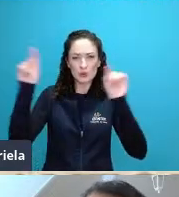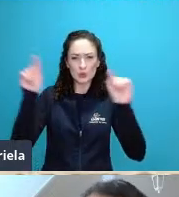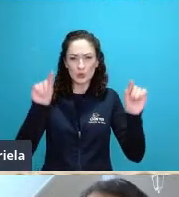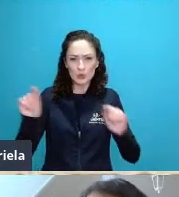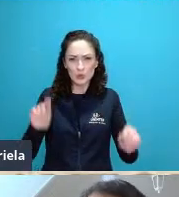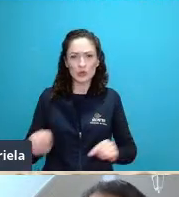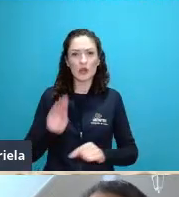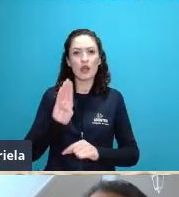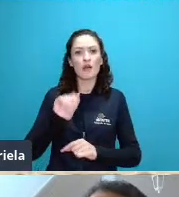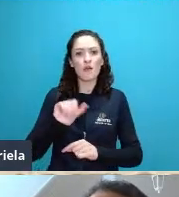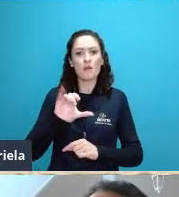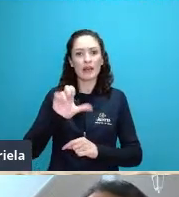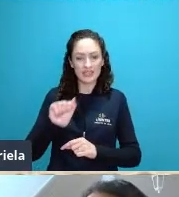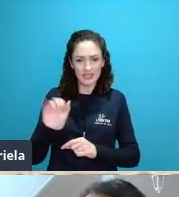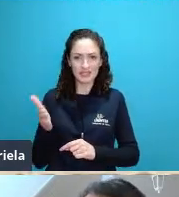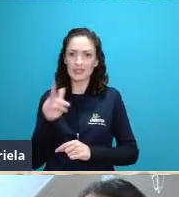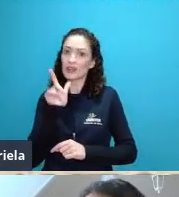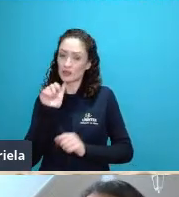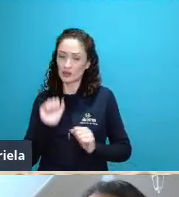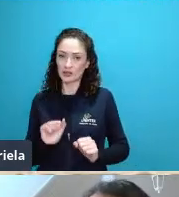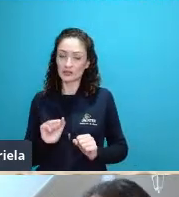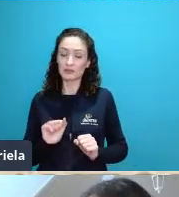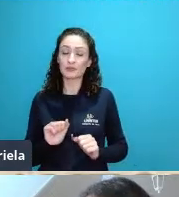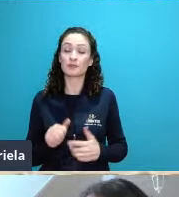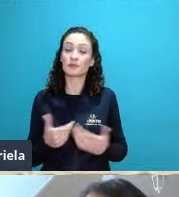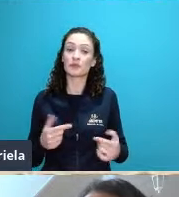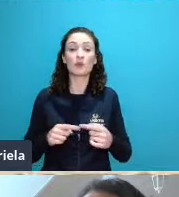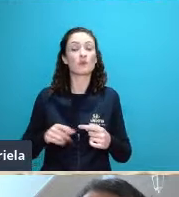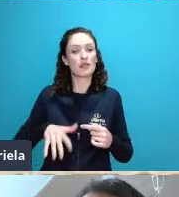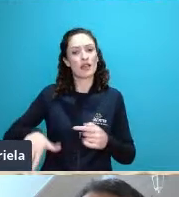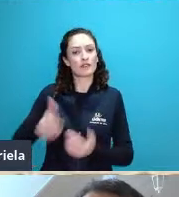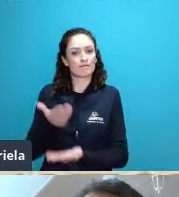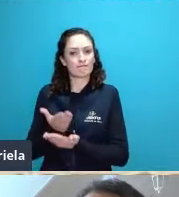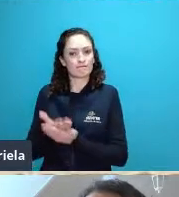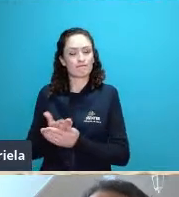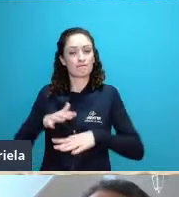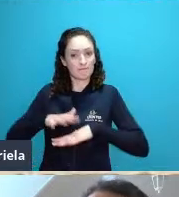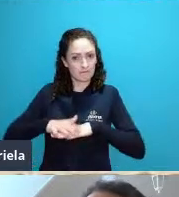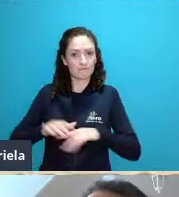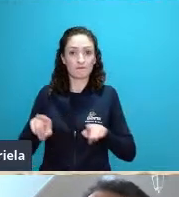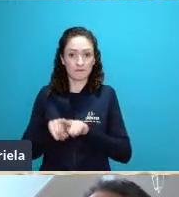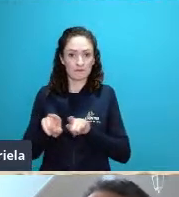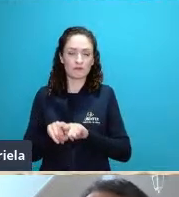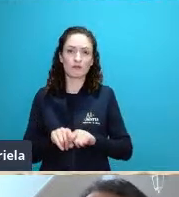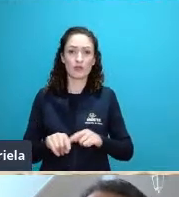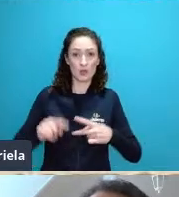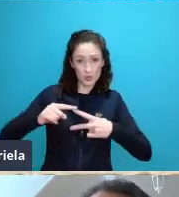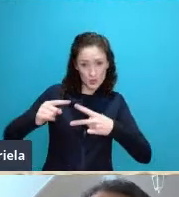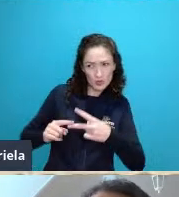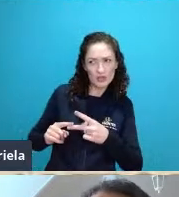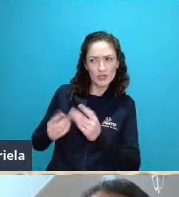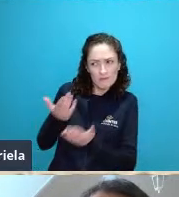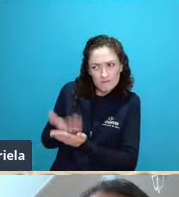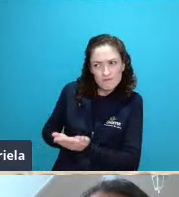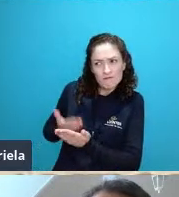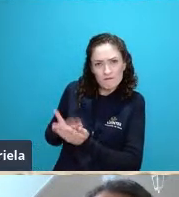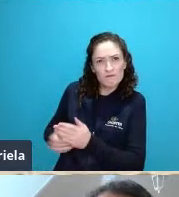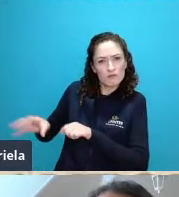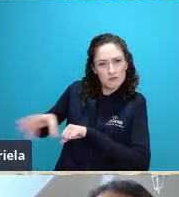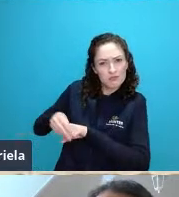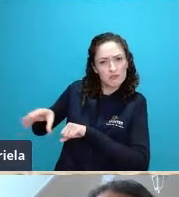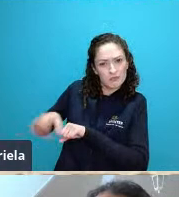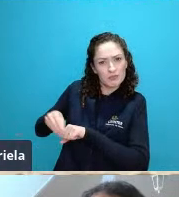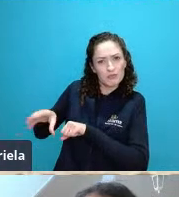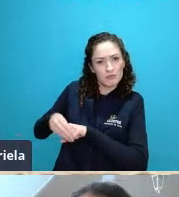inclusive da análise matemática e o Cristofoletti traz isso aqui para o Brasil ele é o grande difusor dessa abordagem